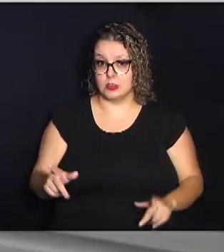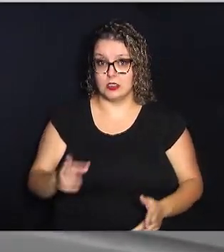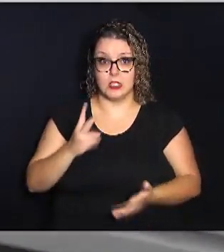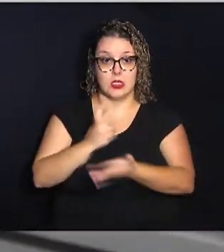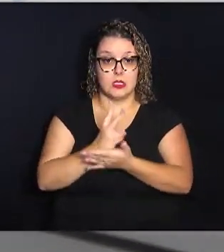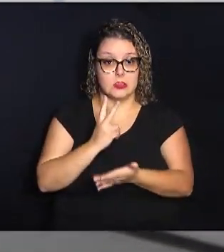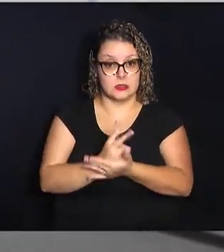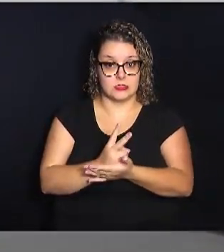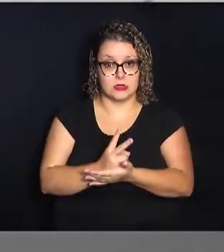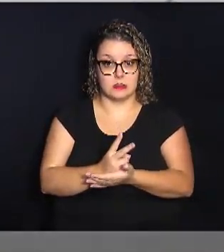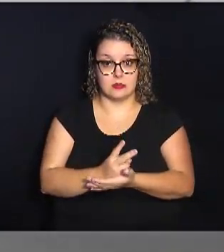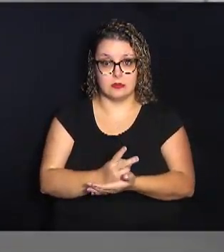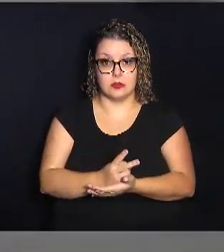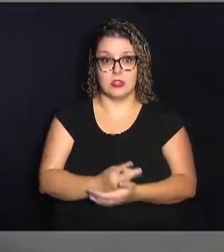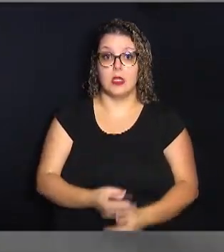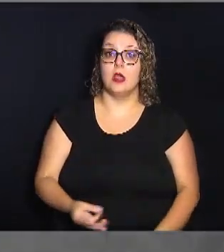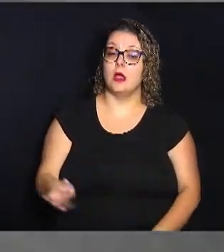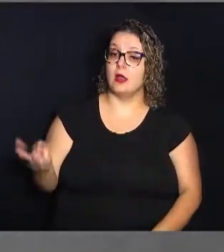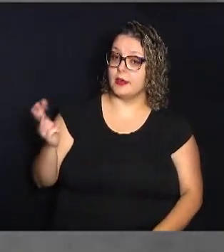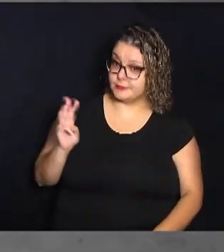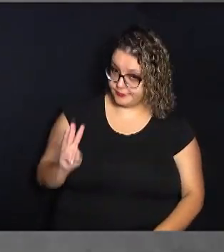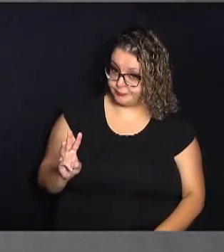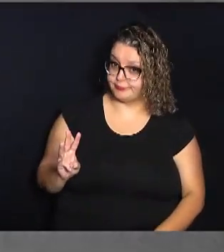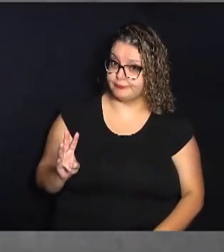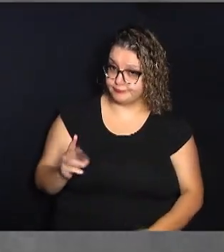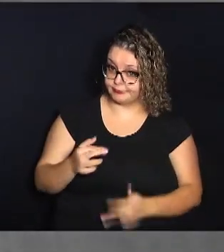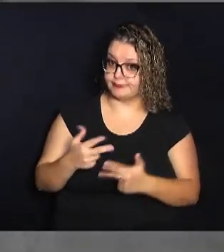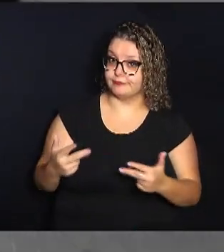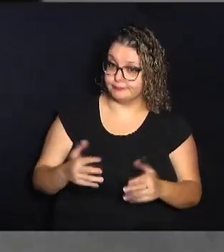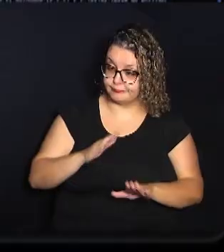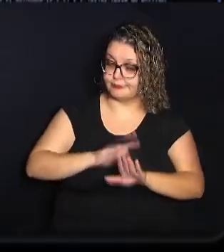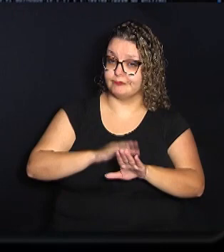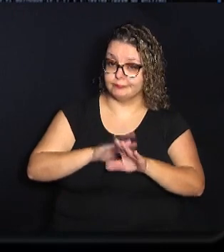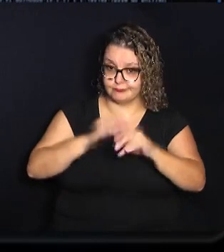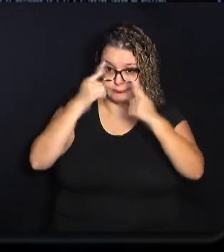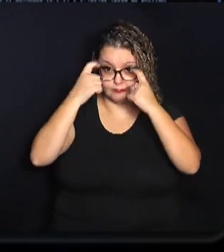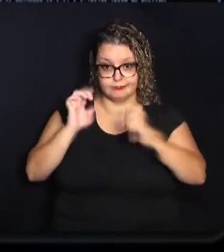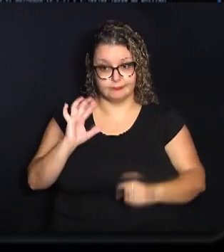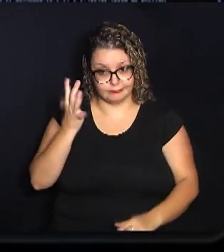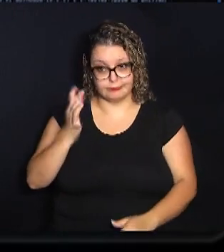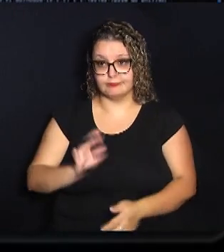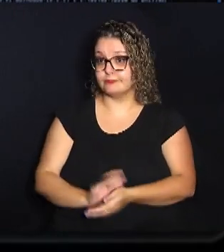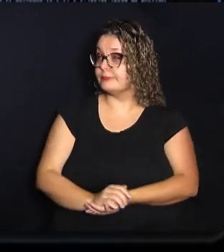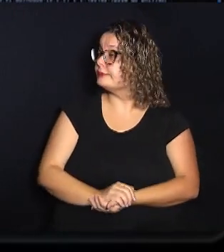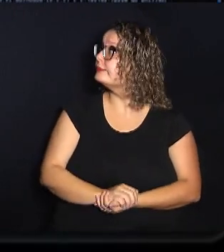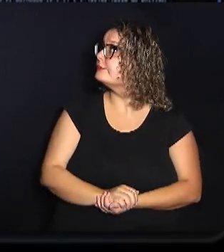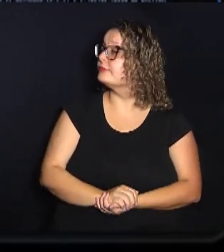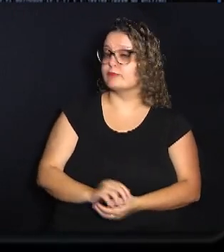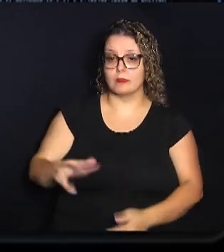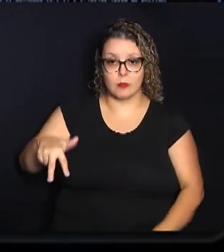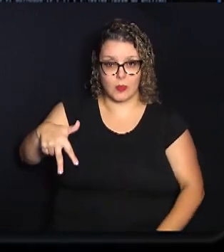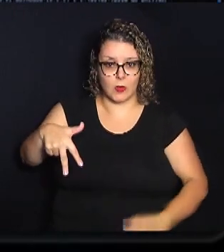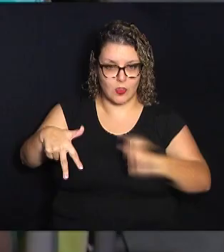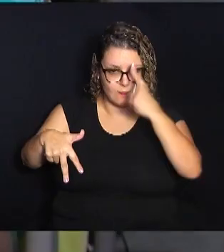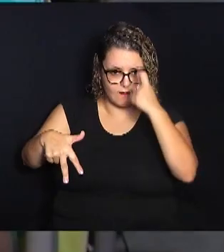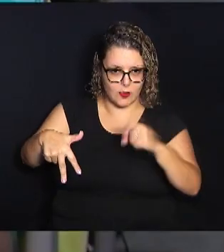considerando as três figuras quando um ato de violência acontece. O agressor